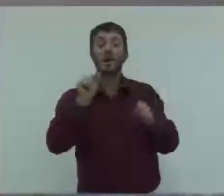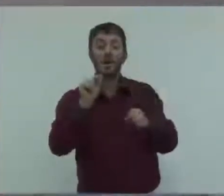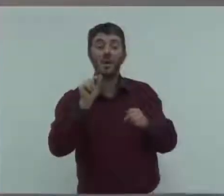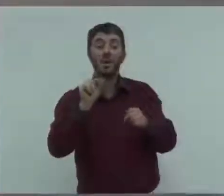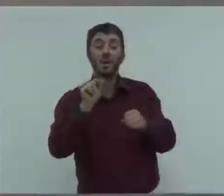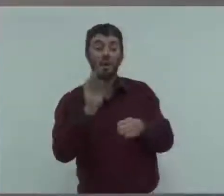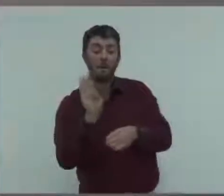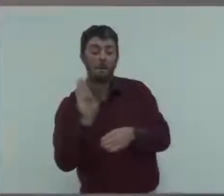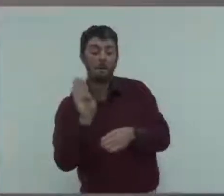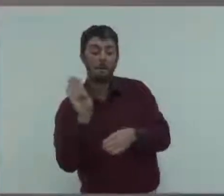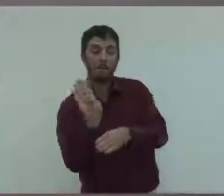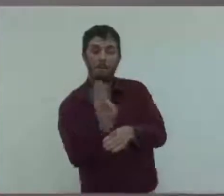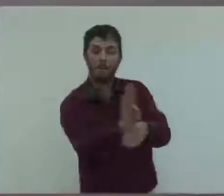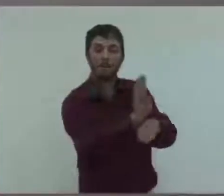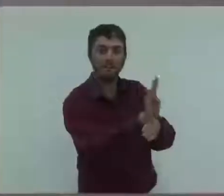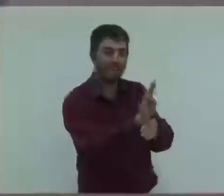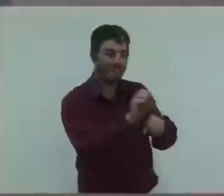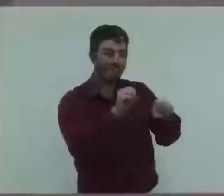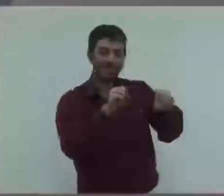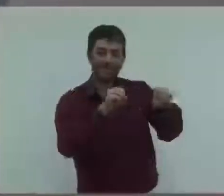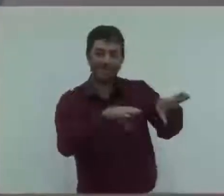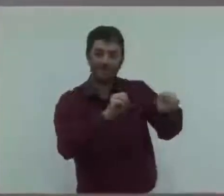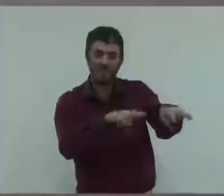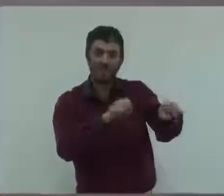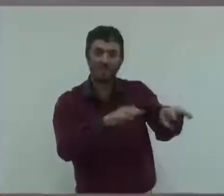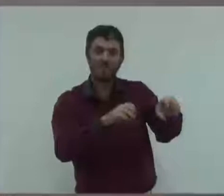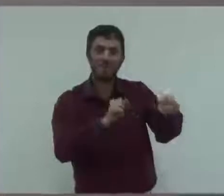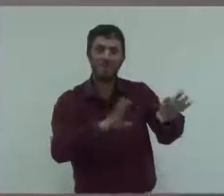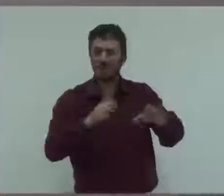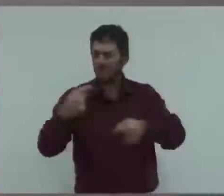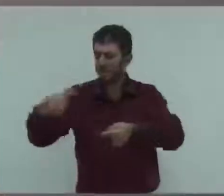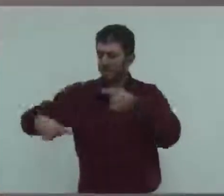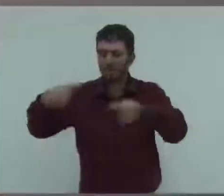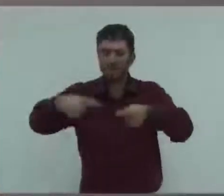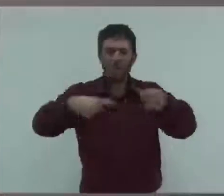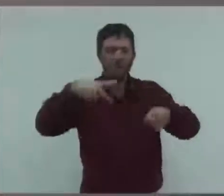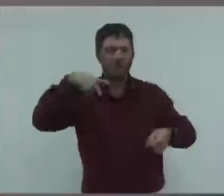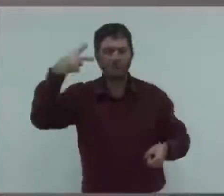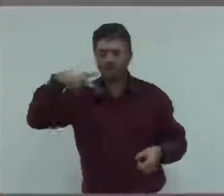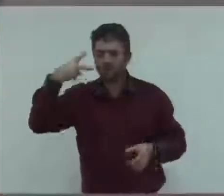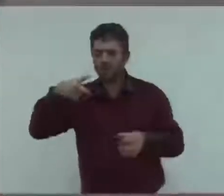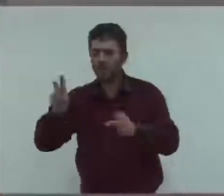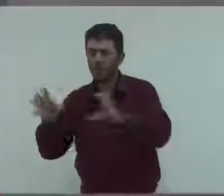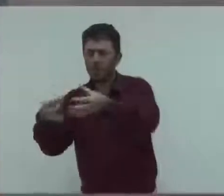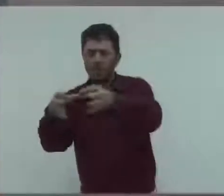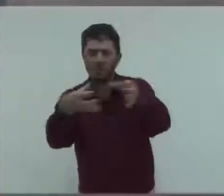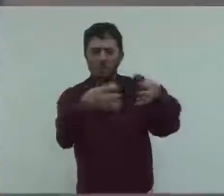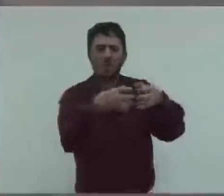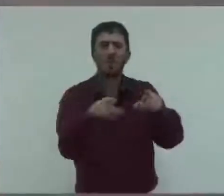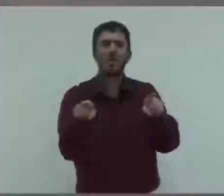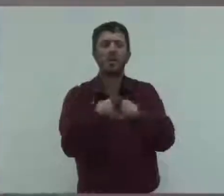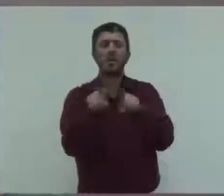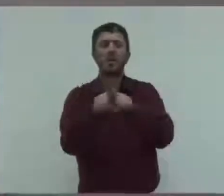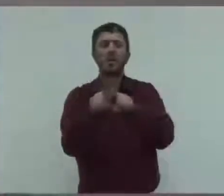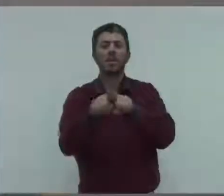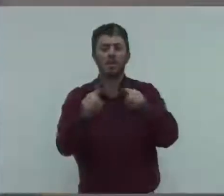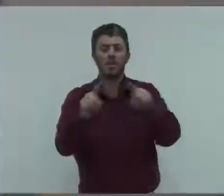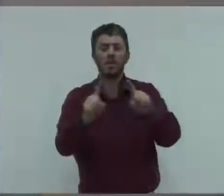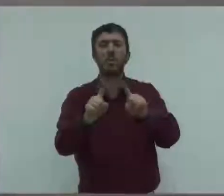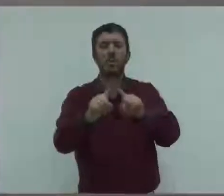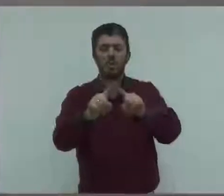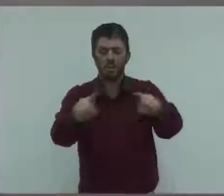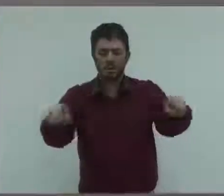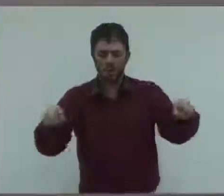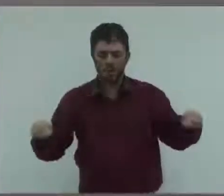tivemos, foi debatido várias vezes aqui entre os vereadores, até mesmo em sala de reunião, uma oportunidade de nós